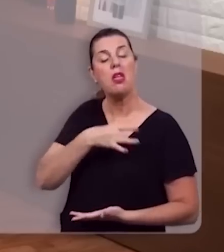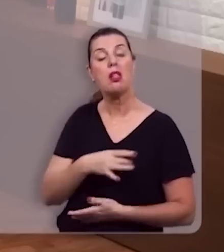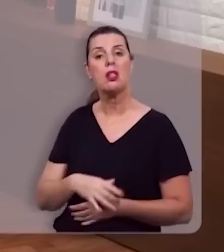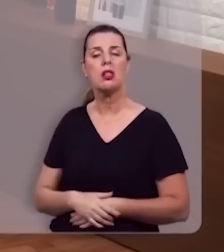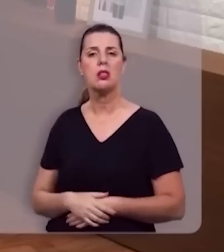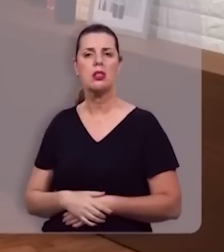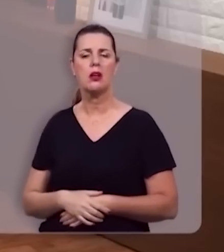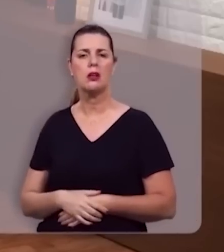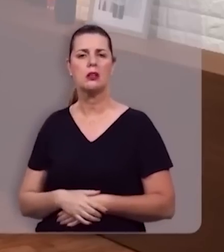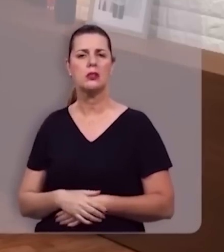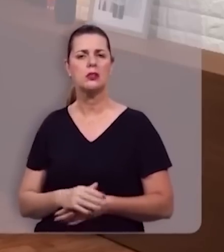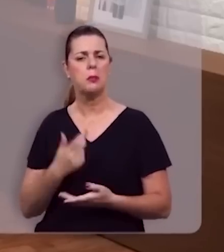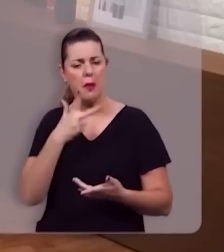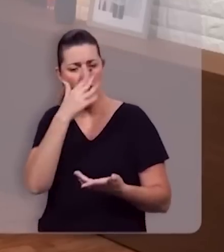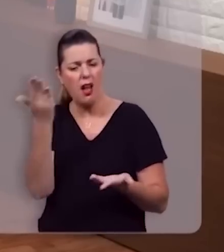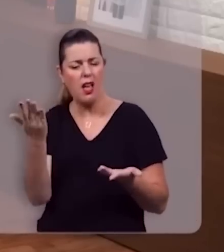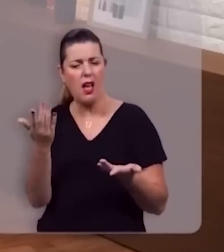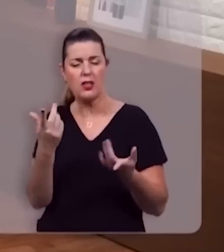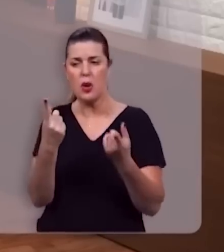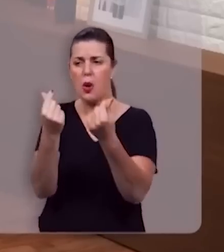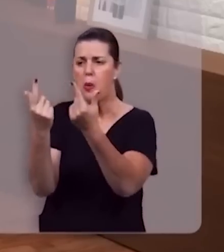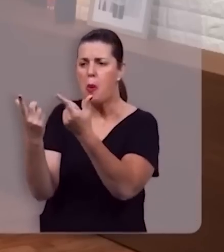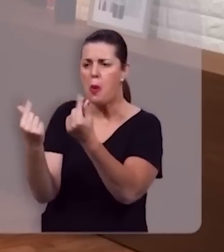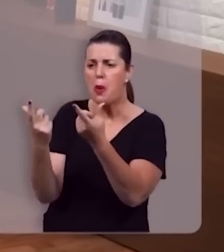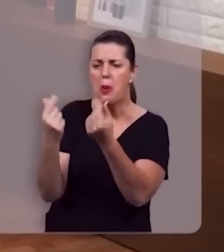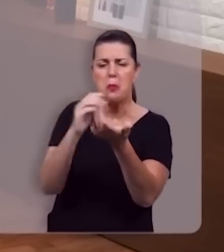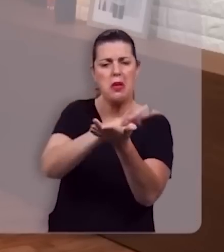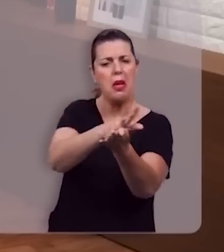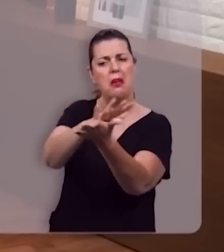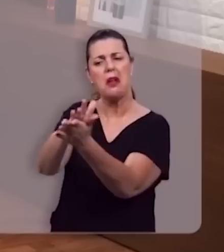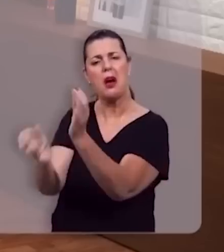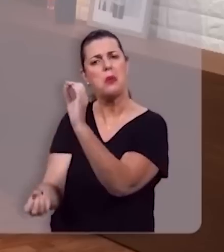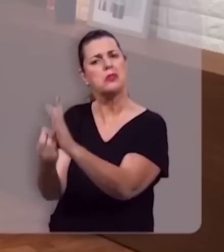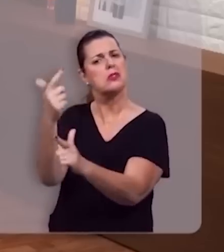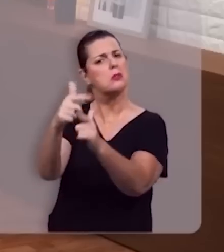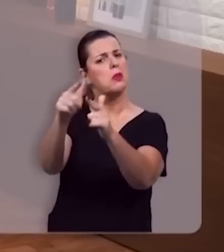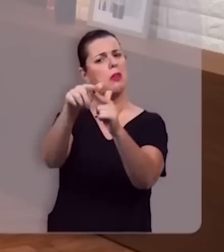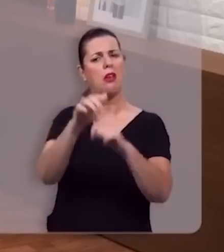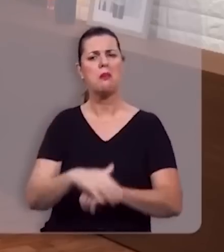abalando a economia mundial para todo lado. A crise chega.